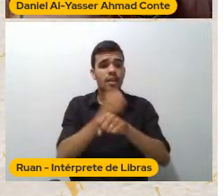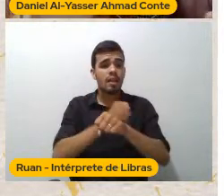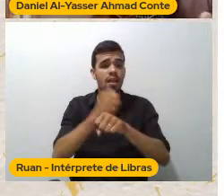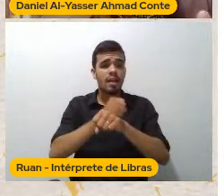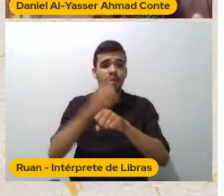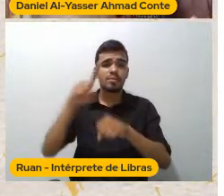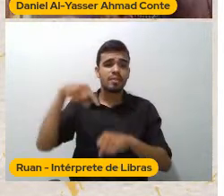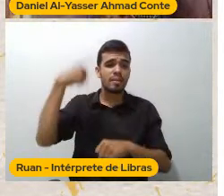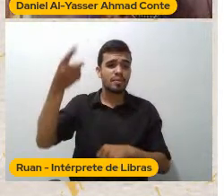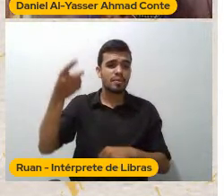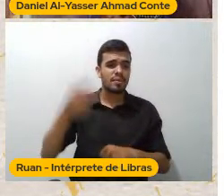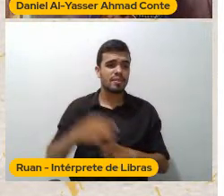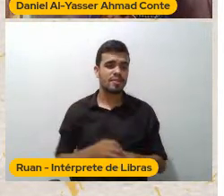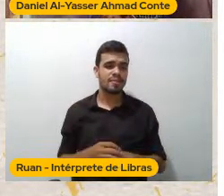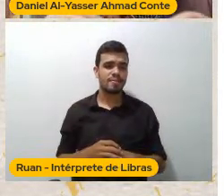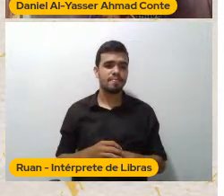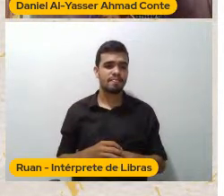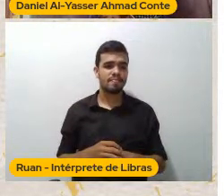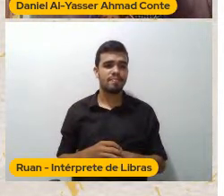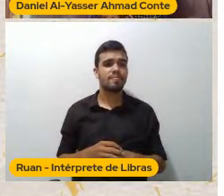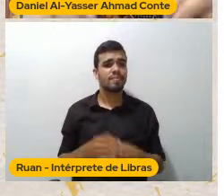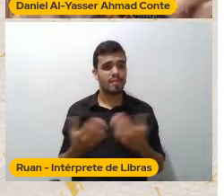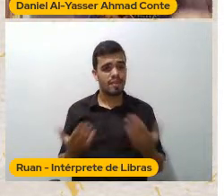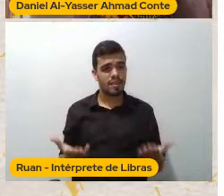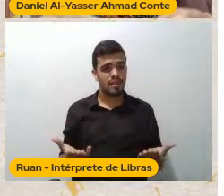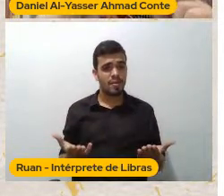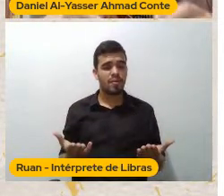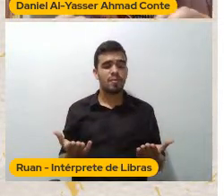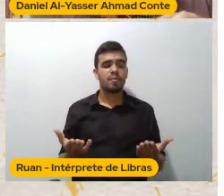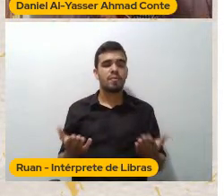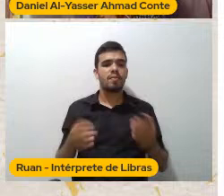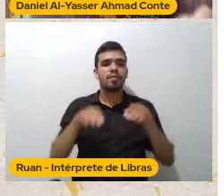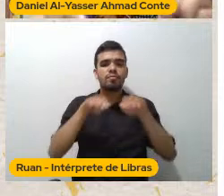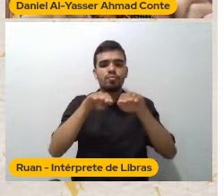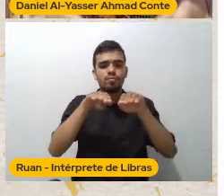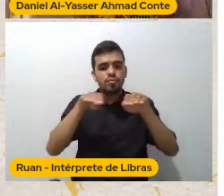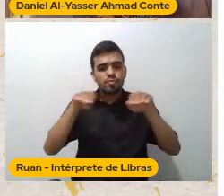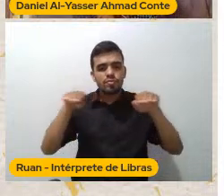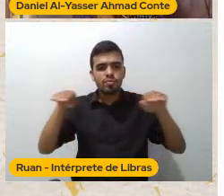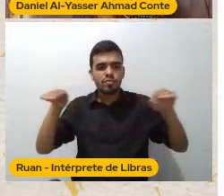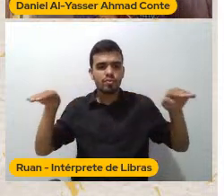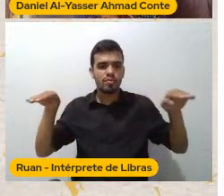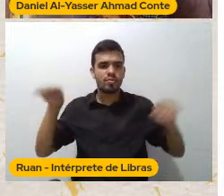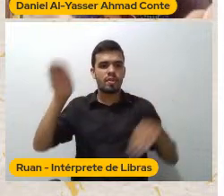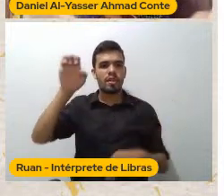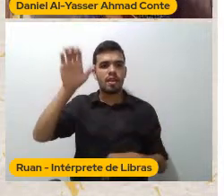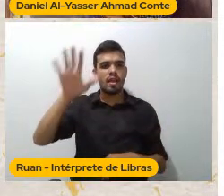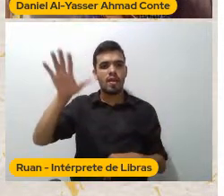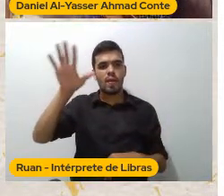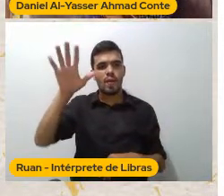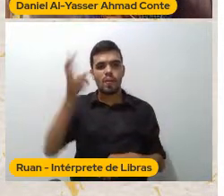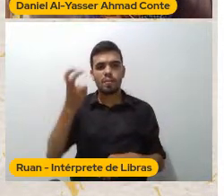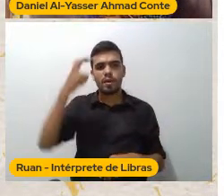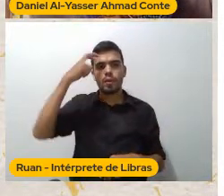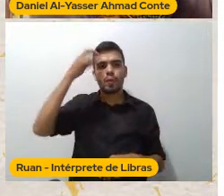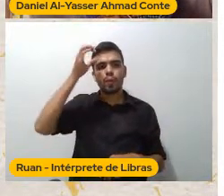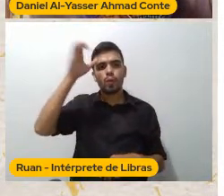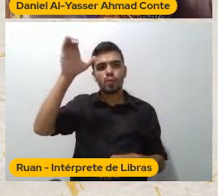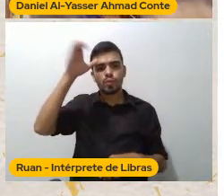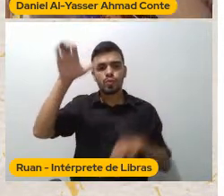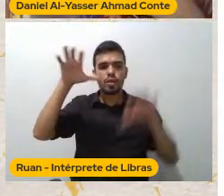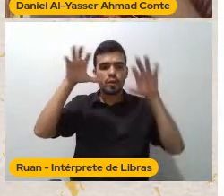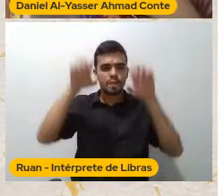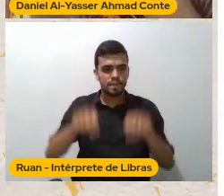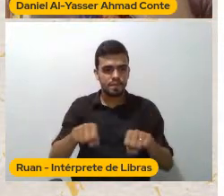se pauta É a ideia De permanência Do domínio Cultural Hegemônico Dos Estados